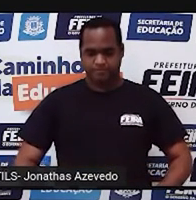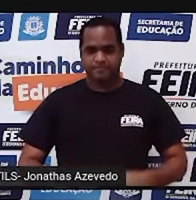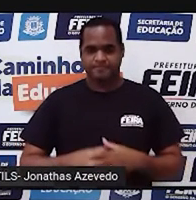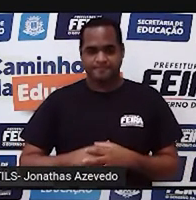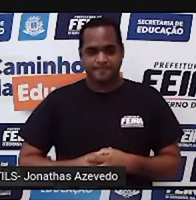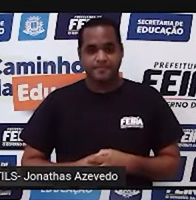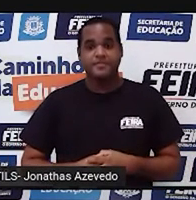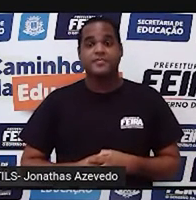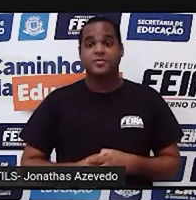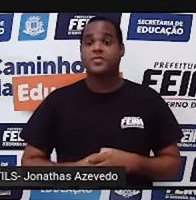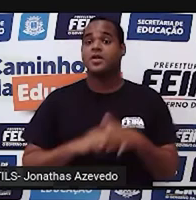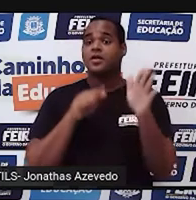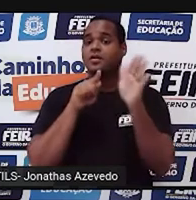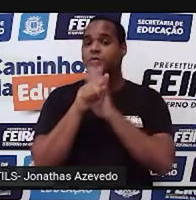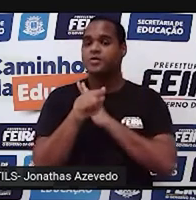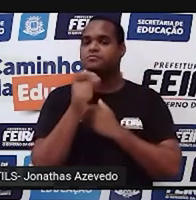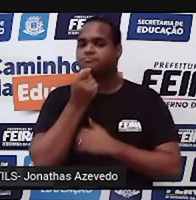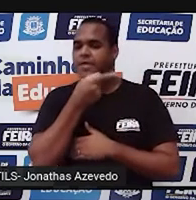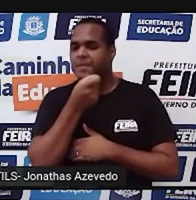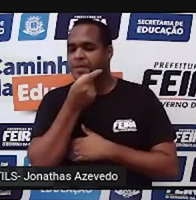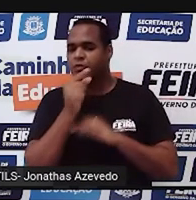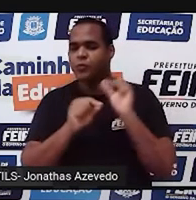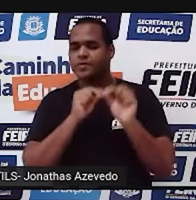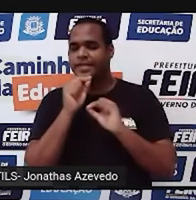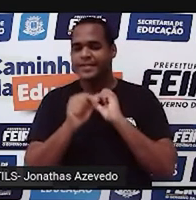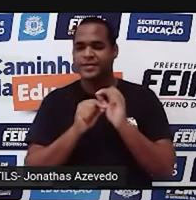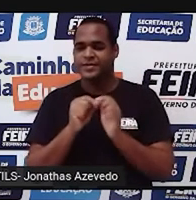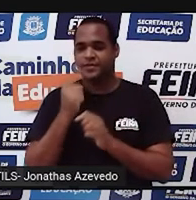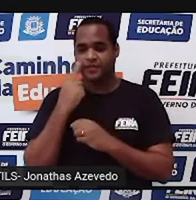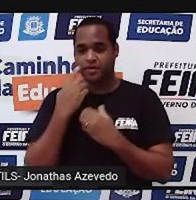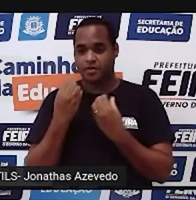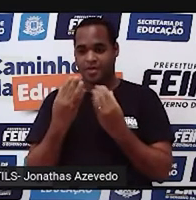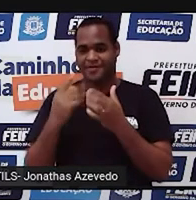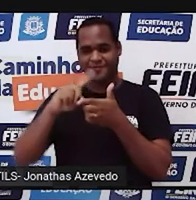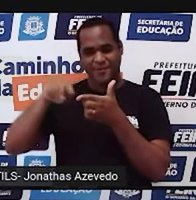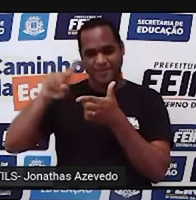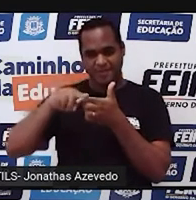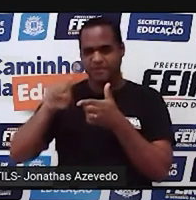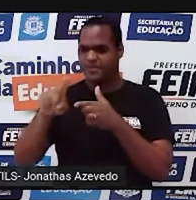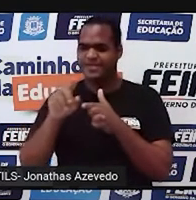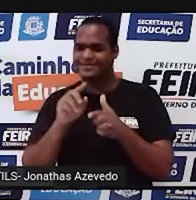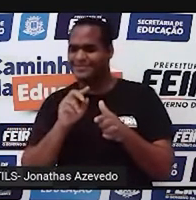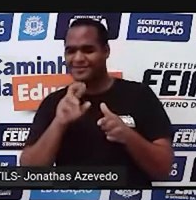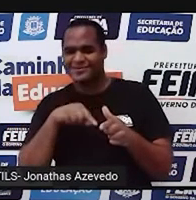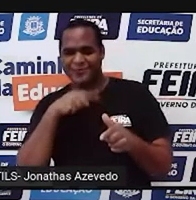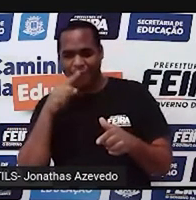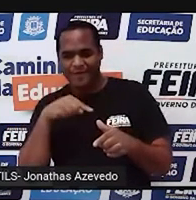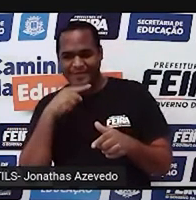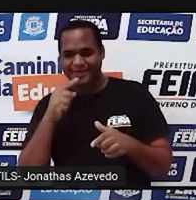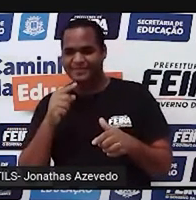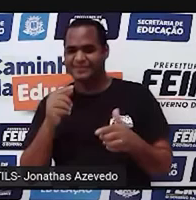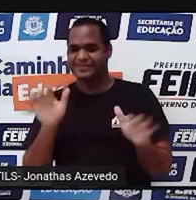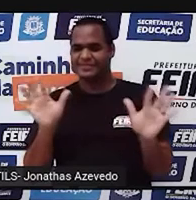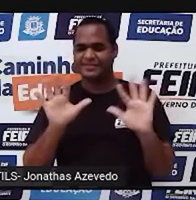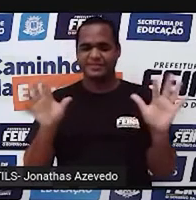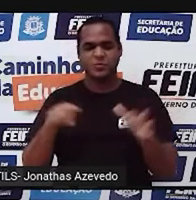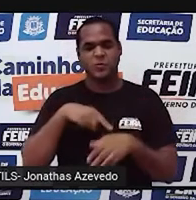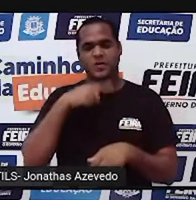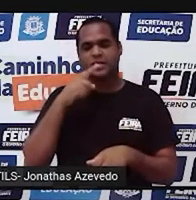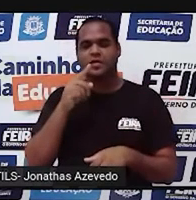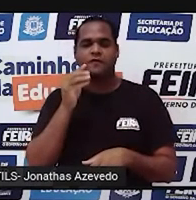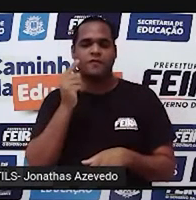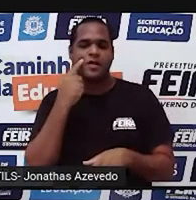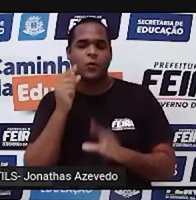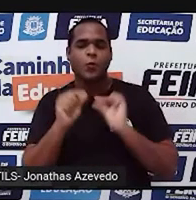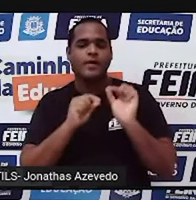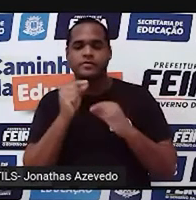engraçada para essa pergunta? Te dou um problema de matemática para você resolver, você não consegue, o que é que você tem